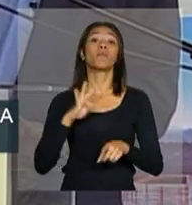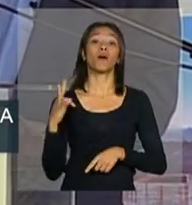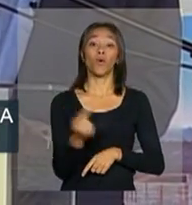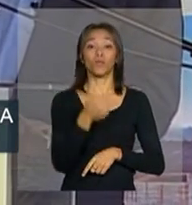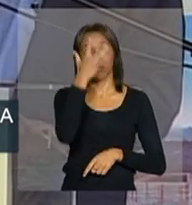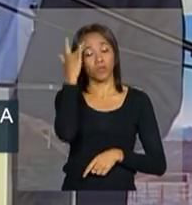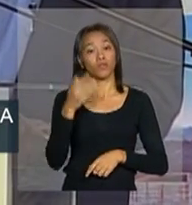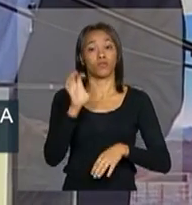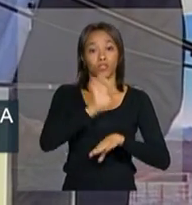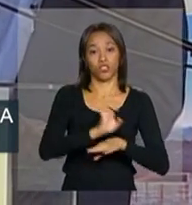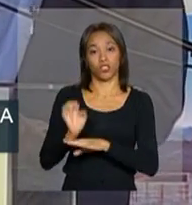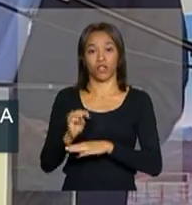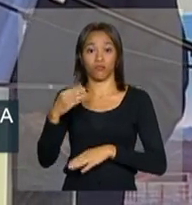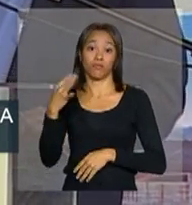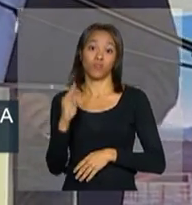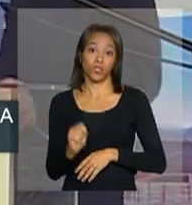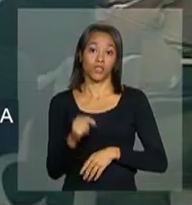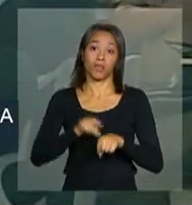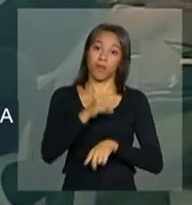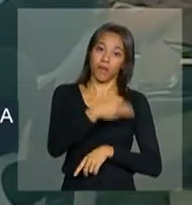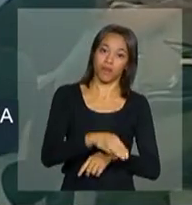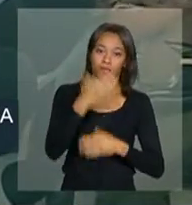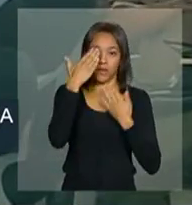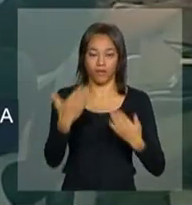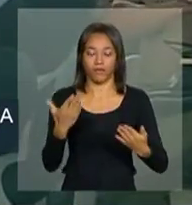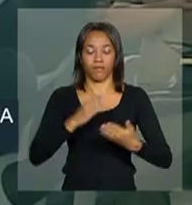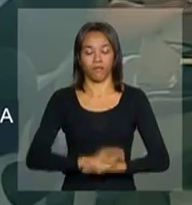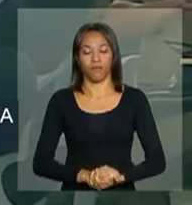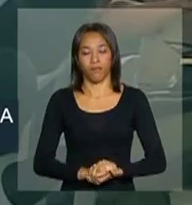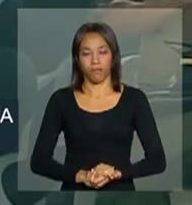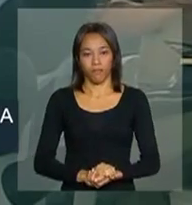dos estados de Tocantins e Maranhão. Muito obrigado. Obrigado.